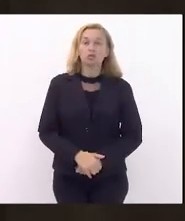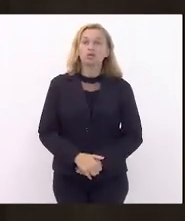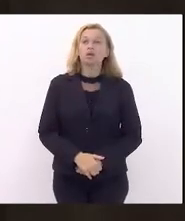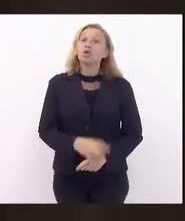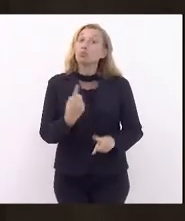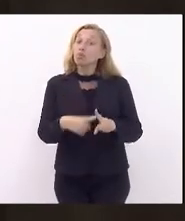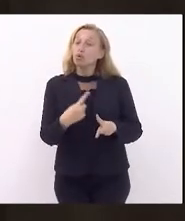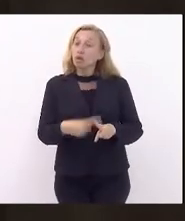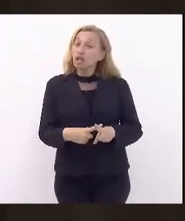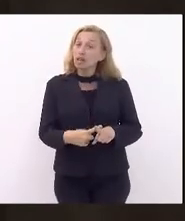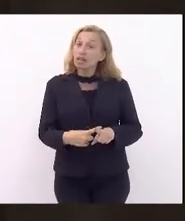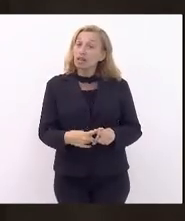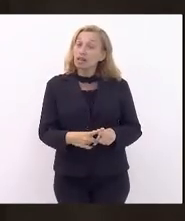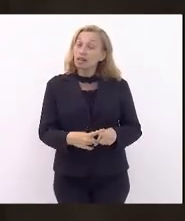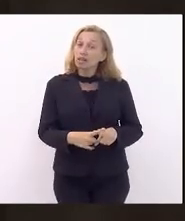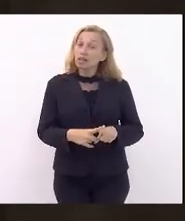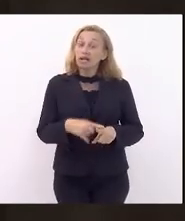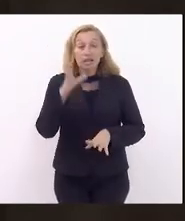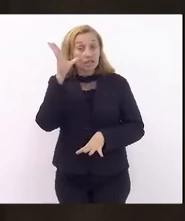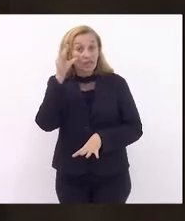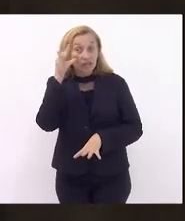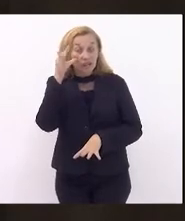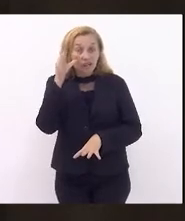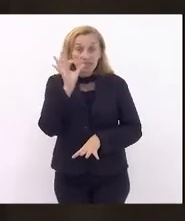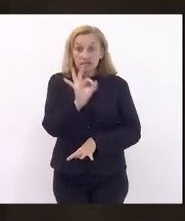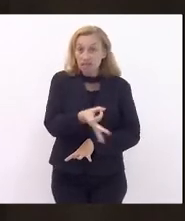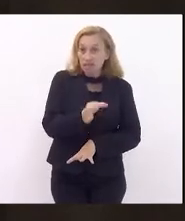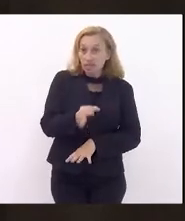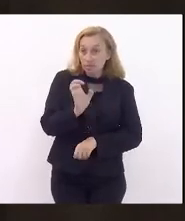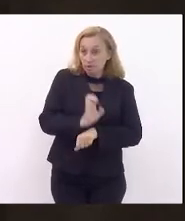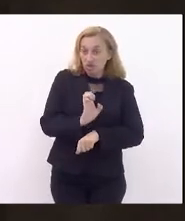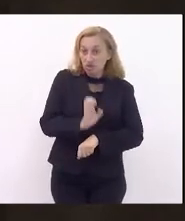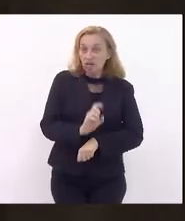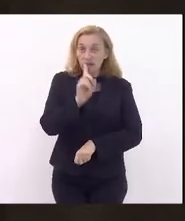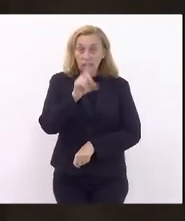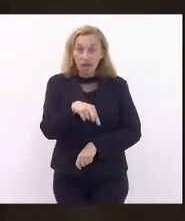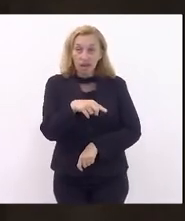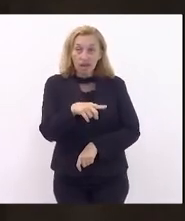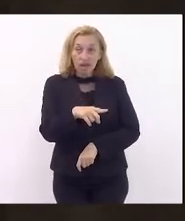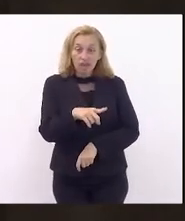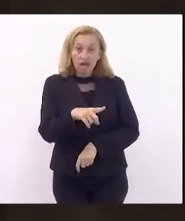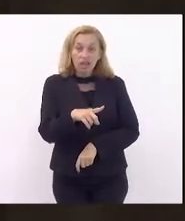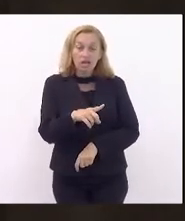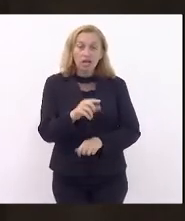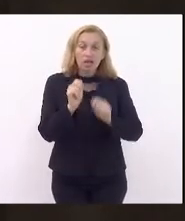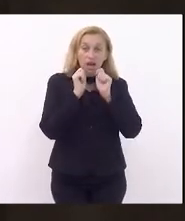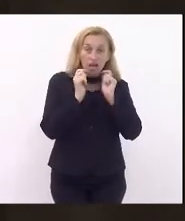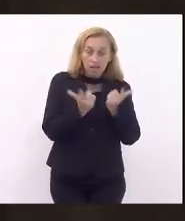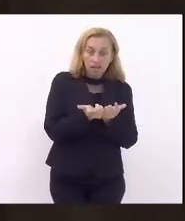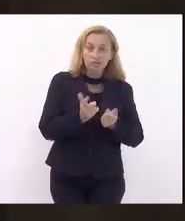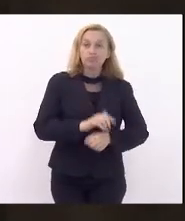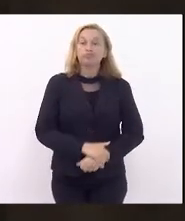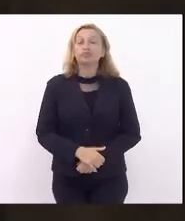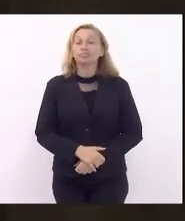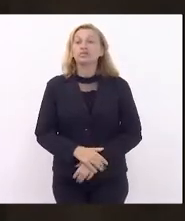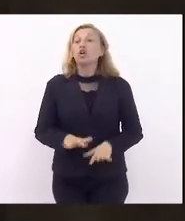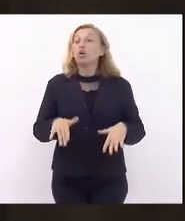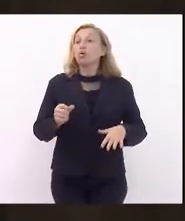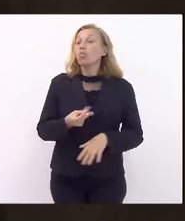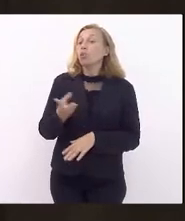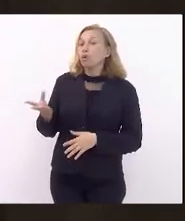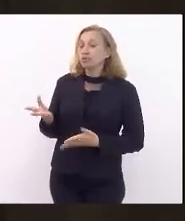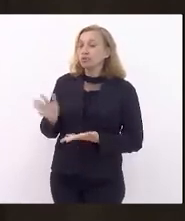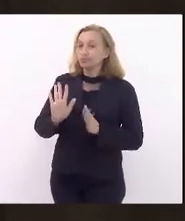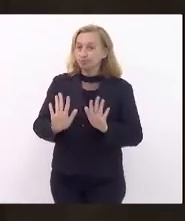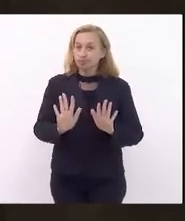porque a questão que interessa vivamente ao Estado é o Parlamento Fluminense. Quanto...